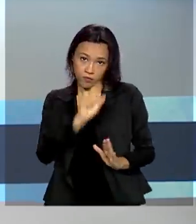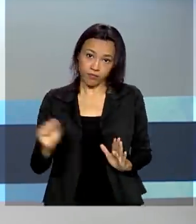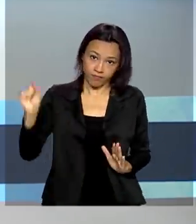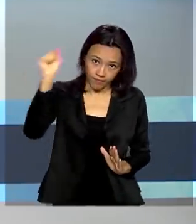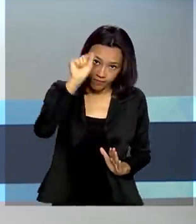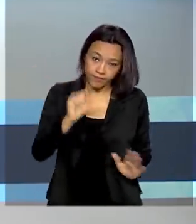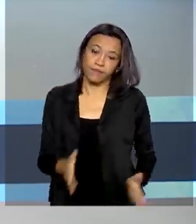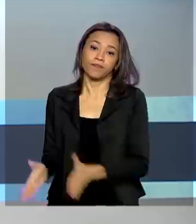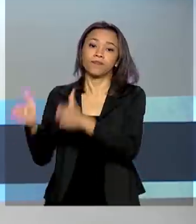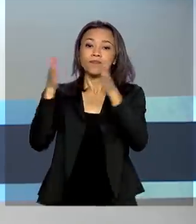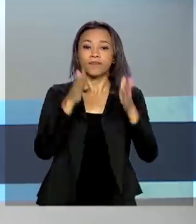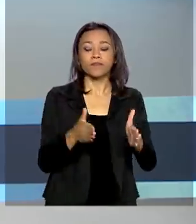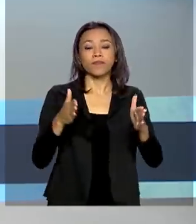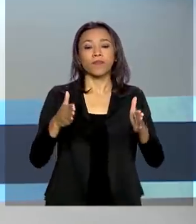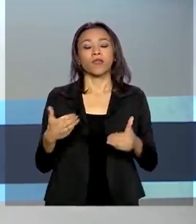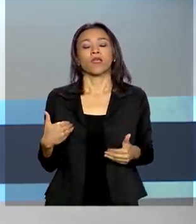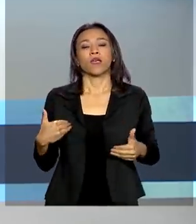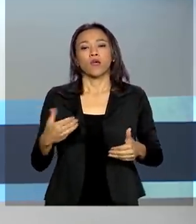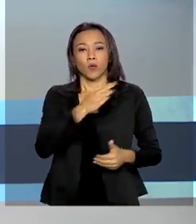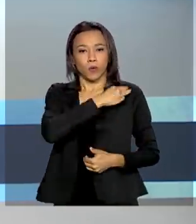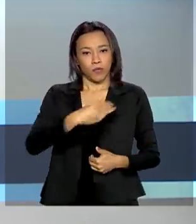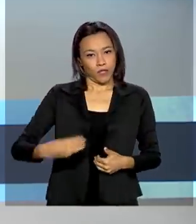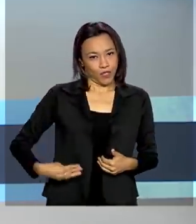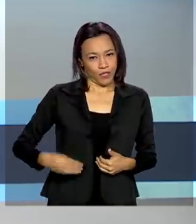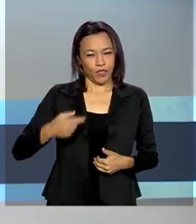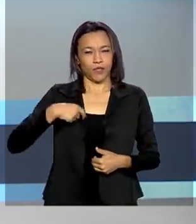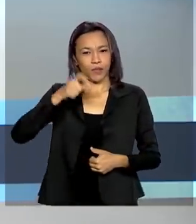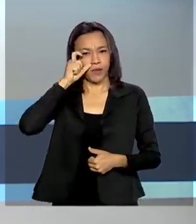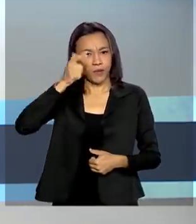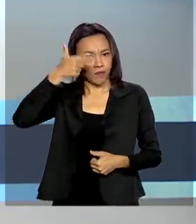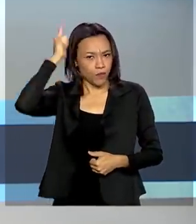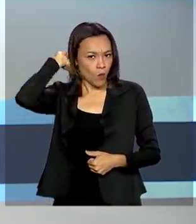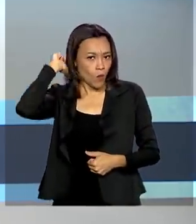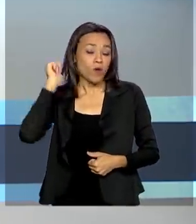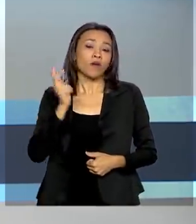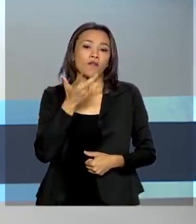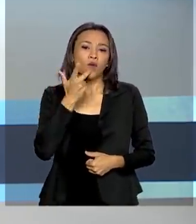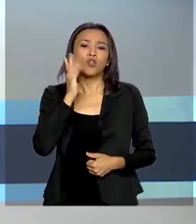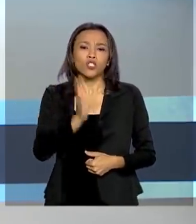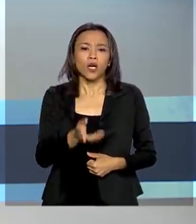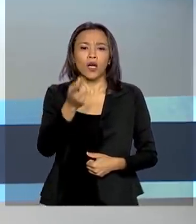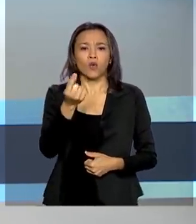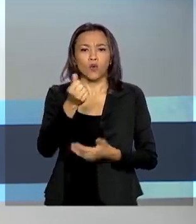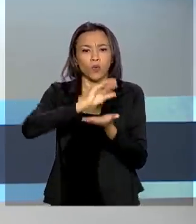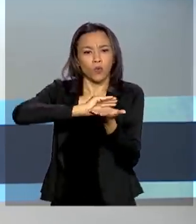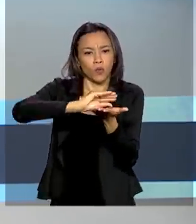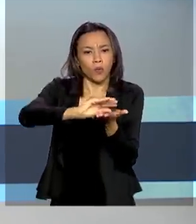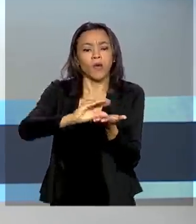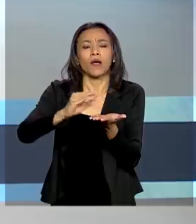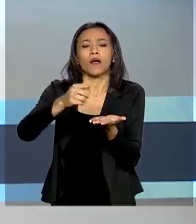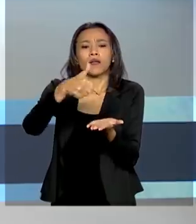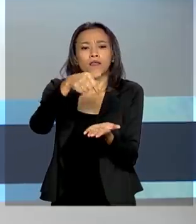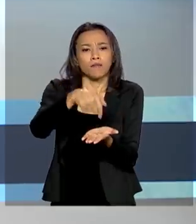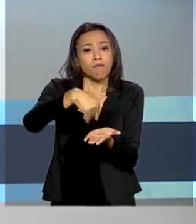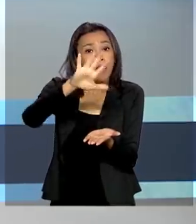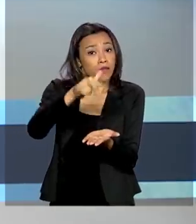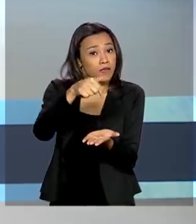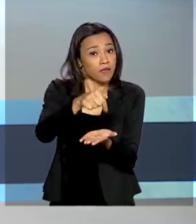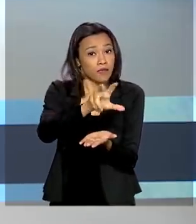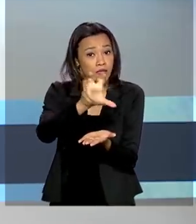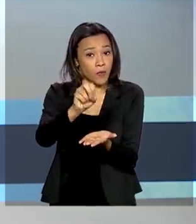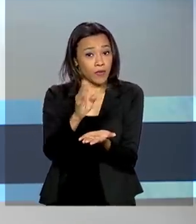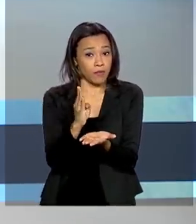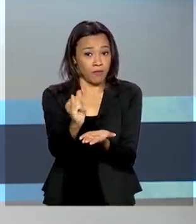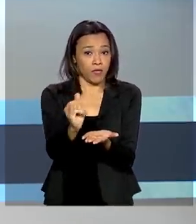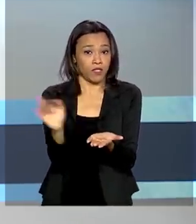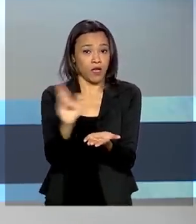O ministro Paulo Guedes afirmou que o governo federal já disponibilizou mais de 750 bilhões de reais para